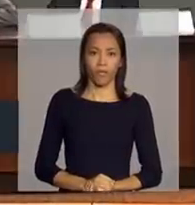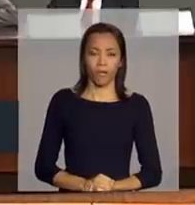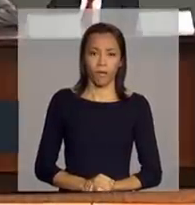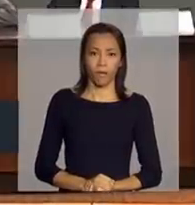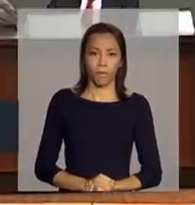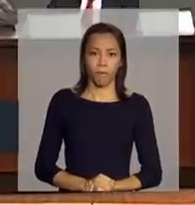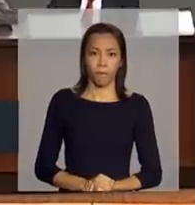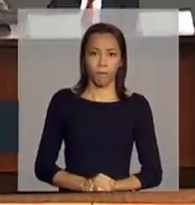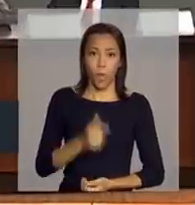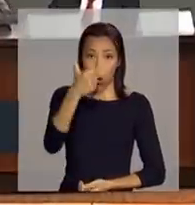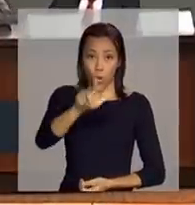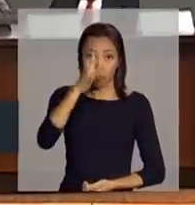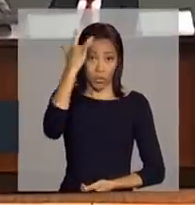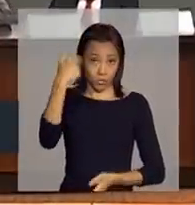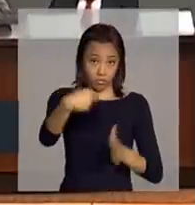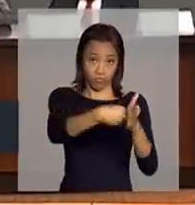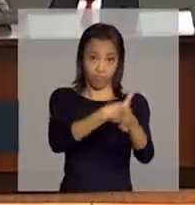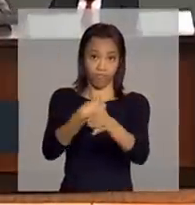Mais alguém que perguntar?